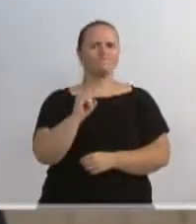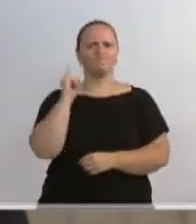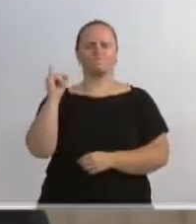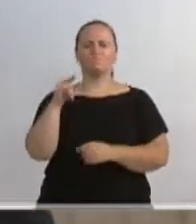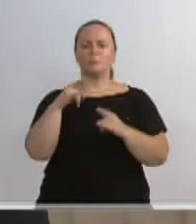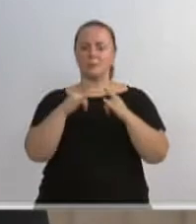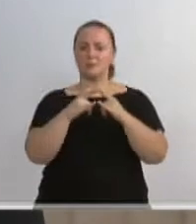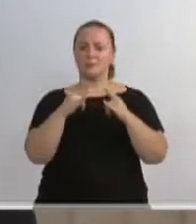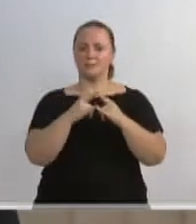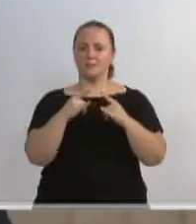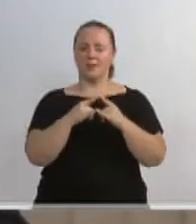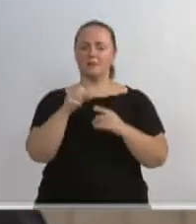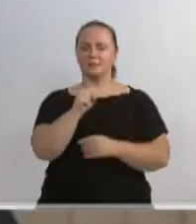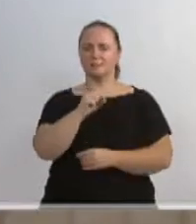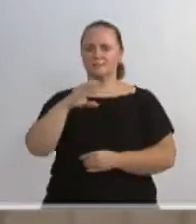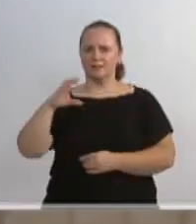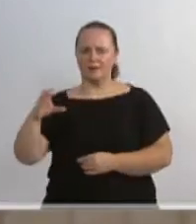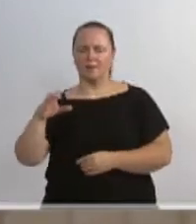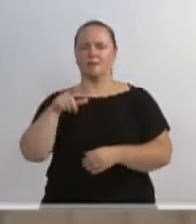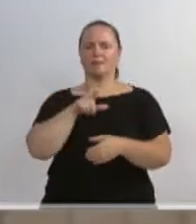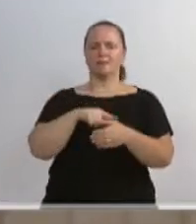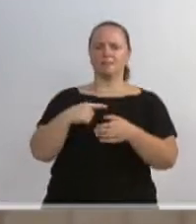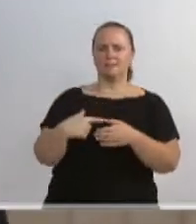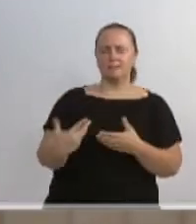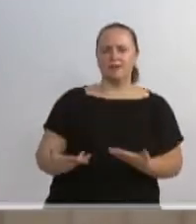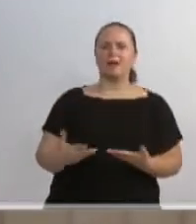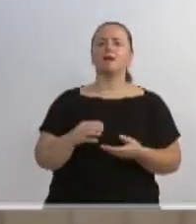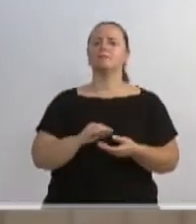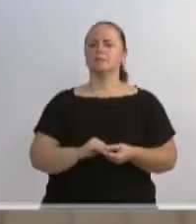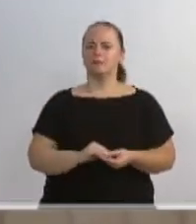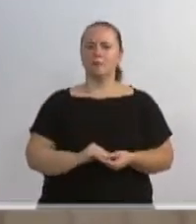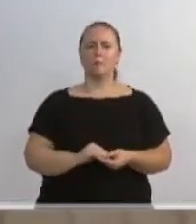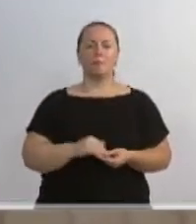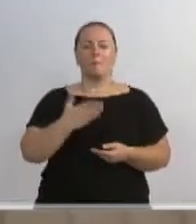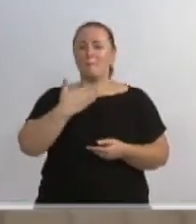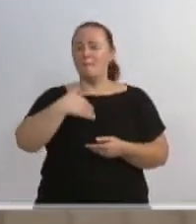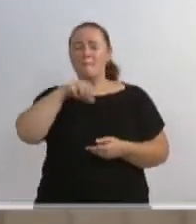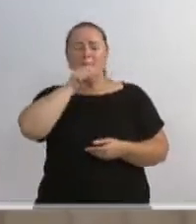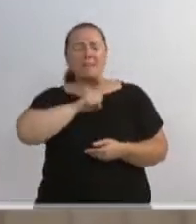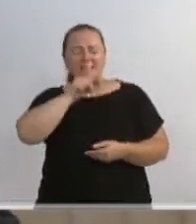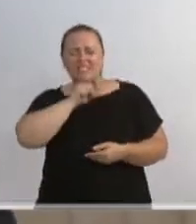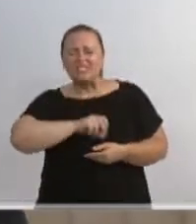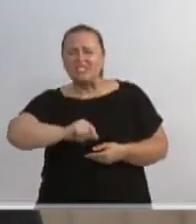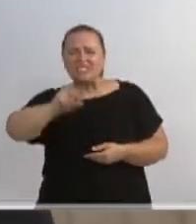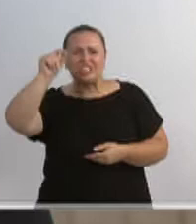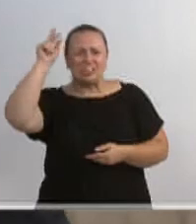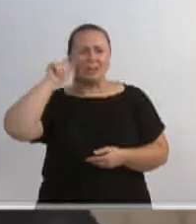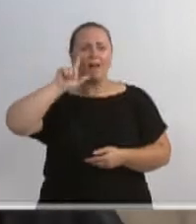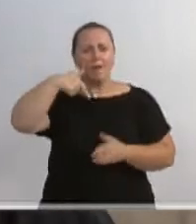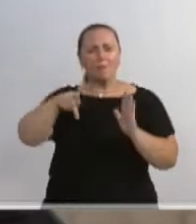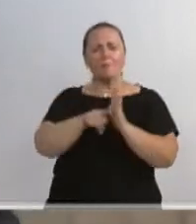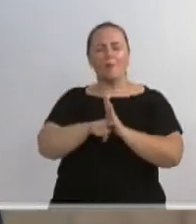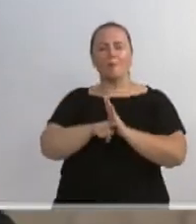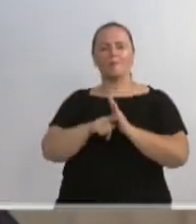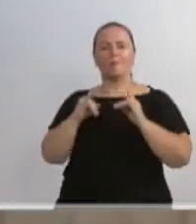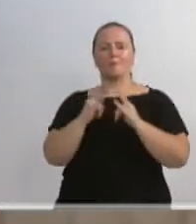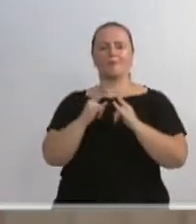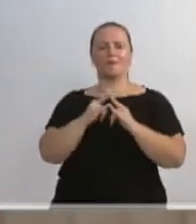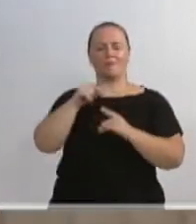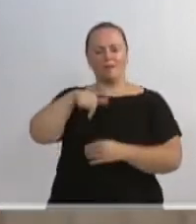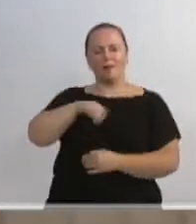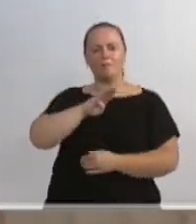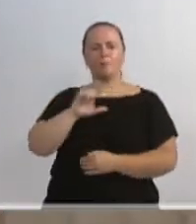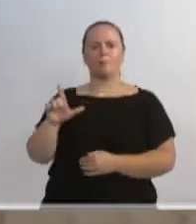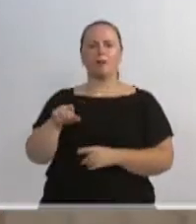entidade do nosso estado, a CIB mais antiga do estado de Santa Catarina. Senti falta da presença do